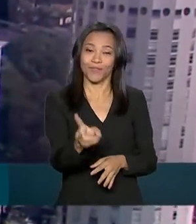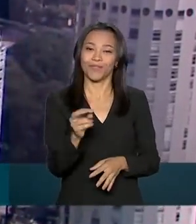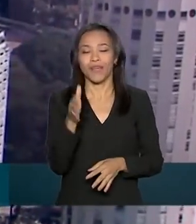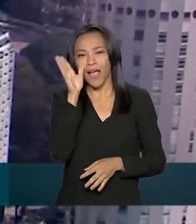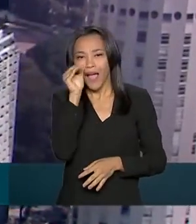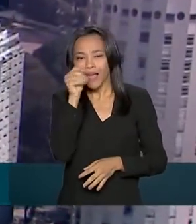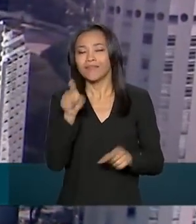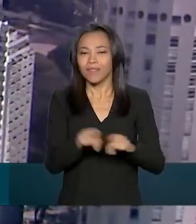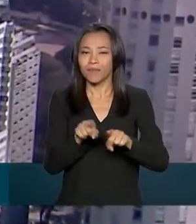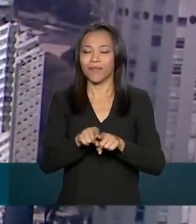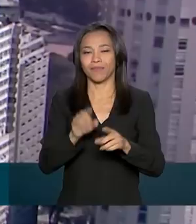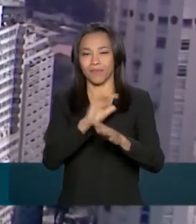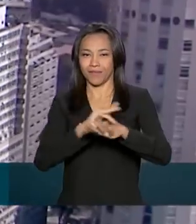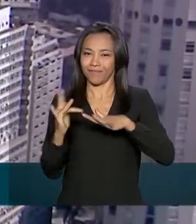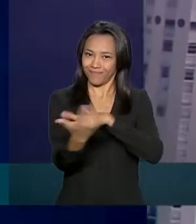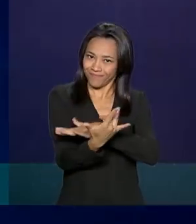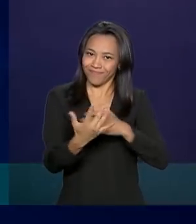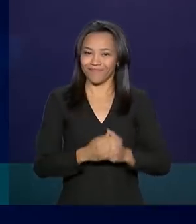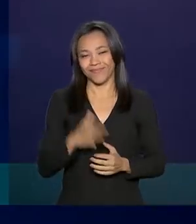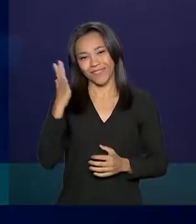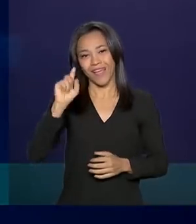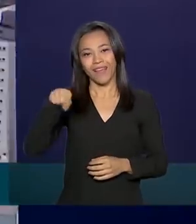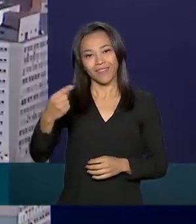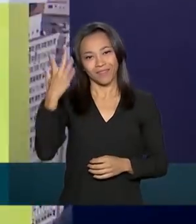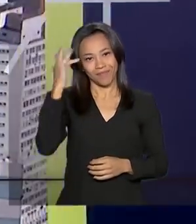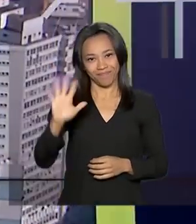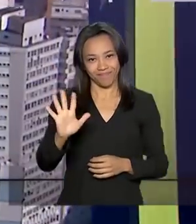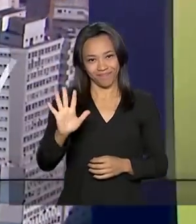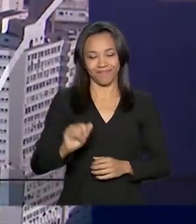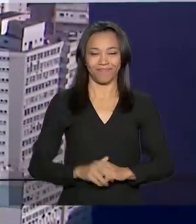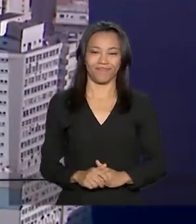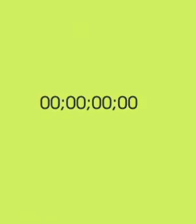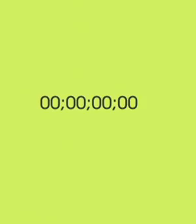acompanhando também pelas redes sociais. Até a próxima edição.